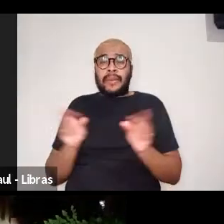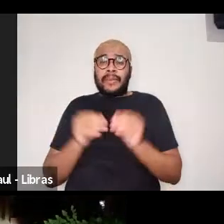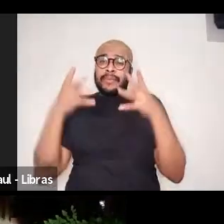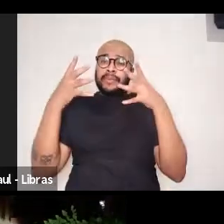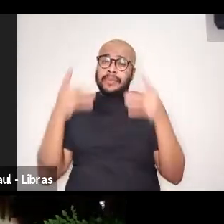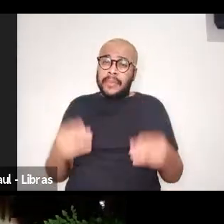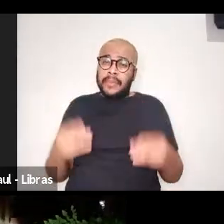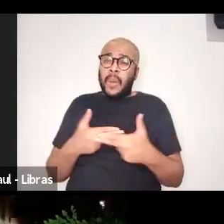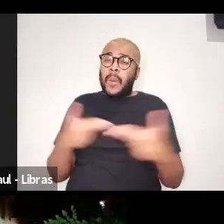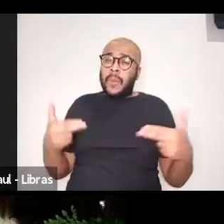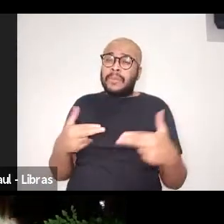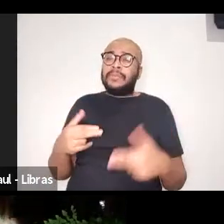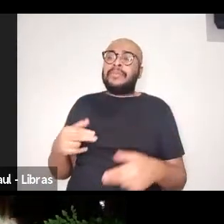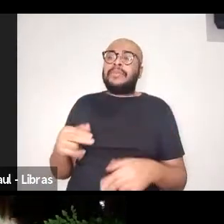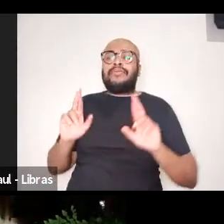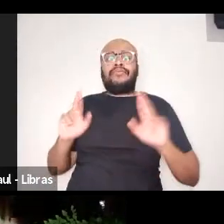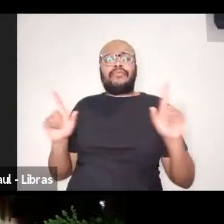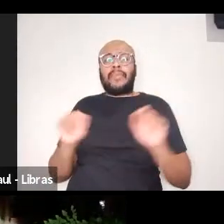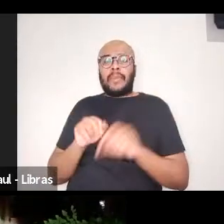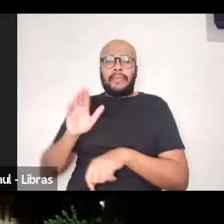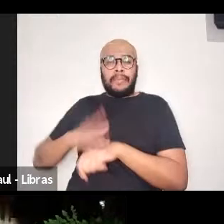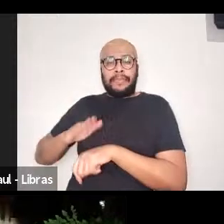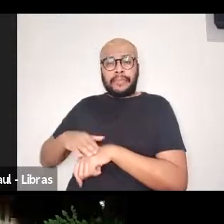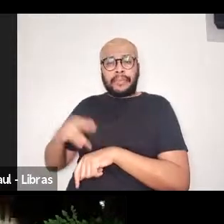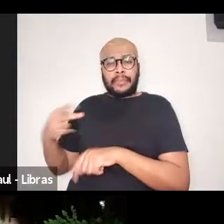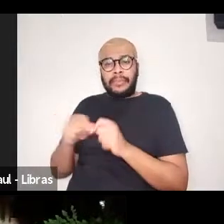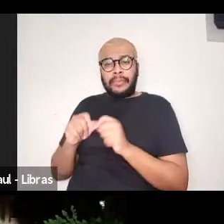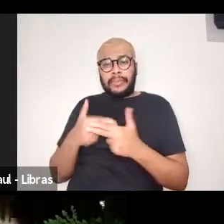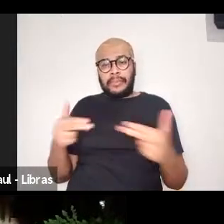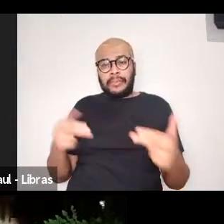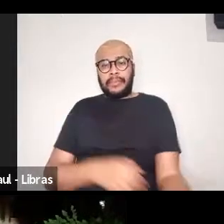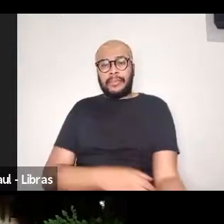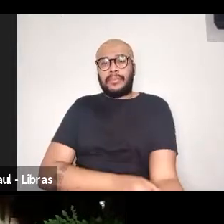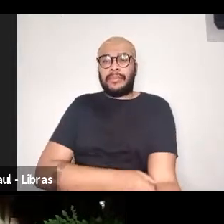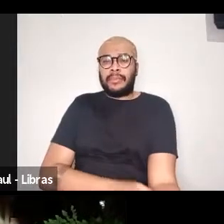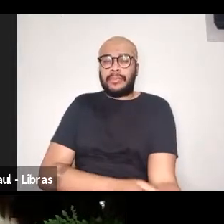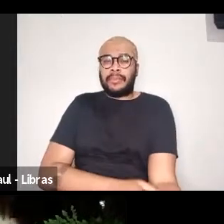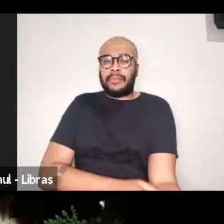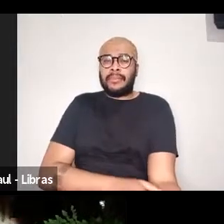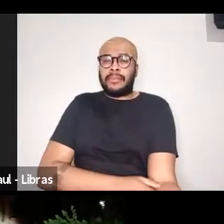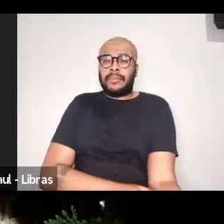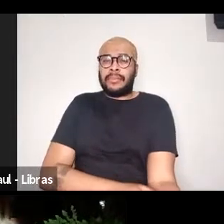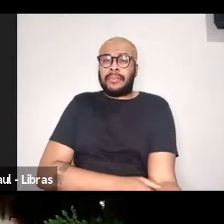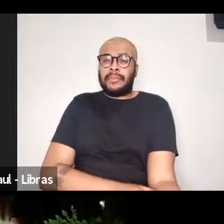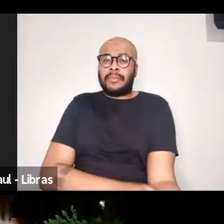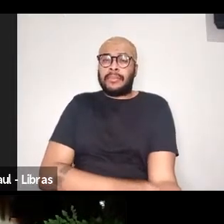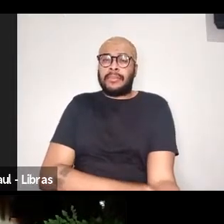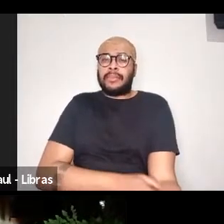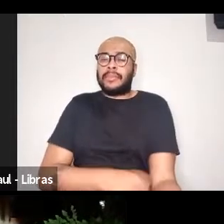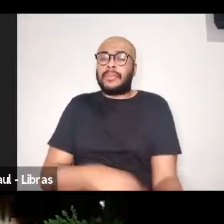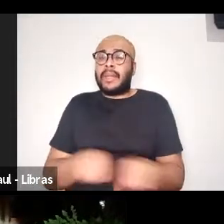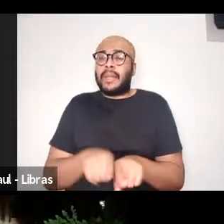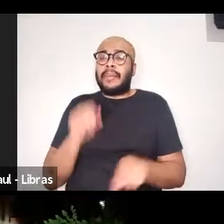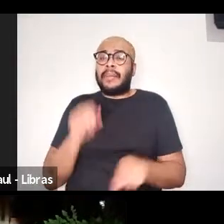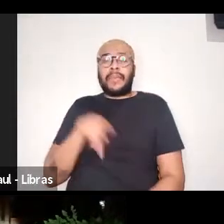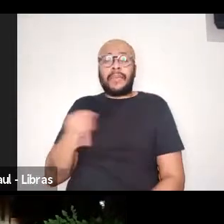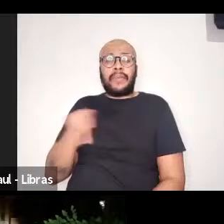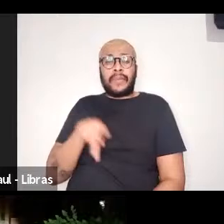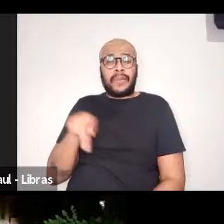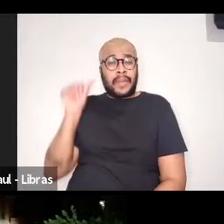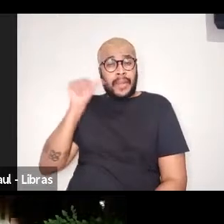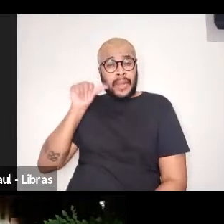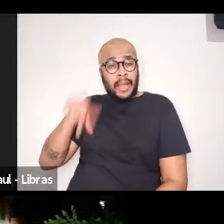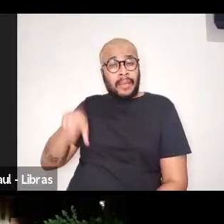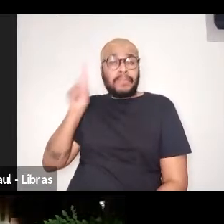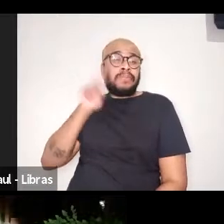muito diferentes. Ou a professora Nelly Strongquist, ela também faz essas coisas, ela dizia, bom,